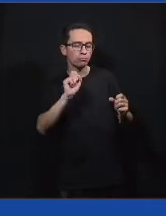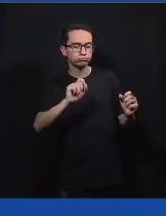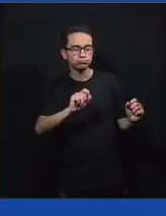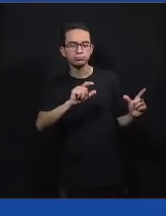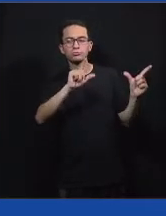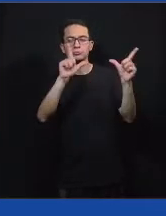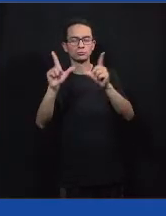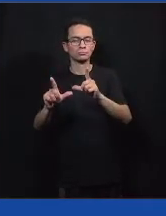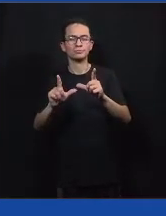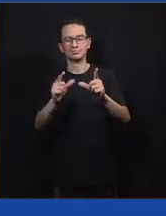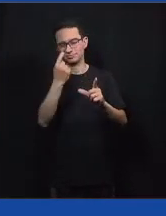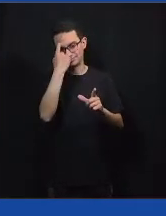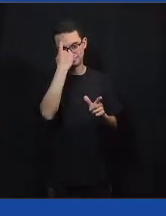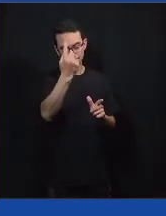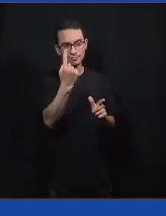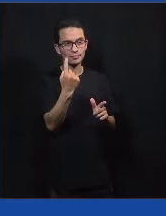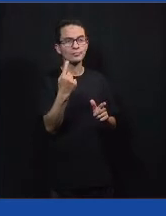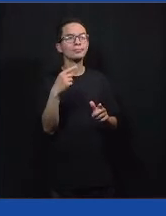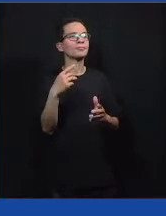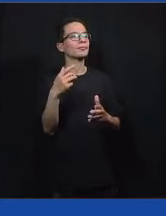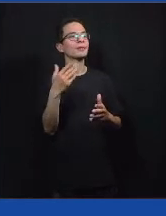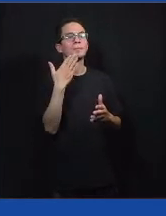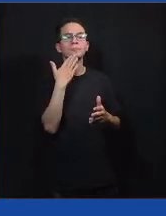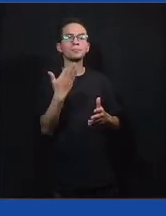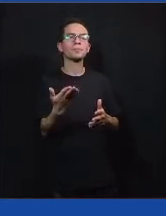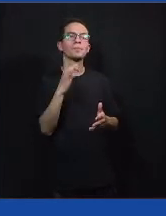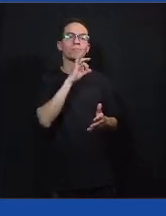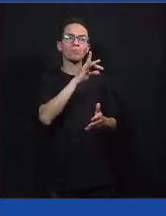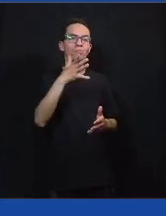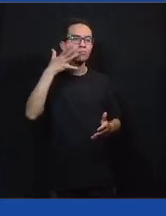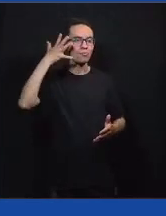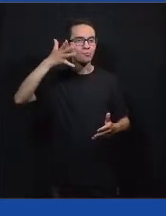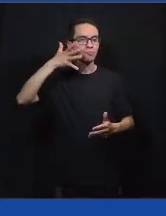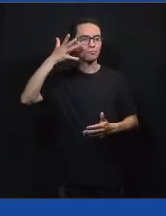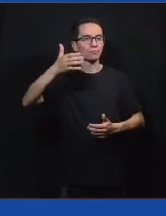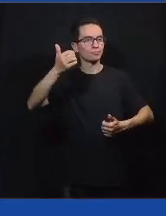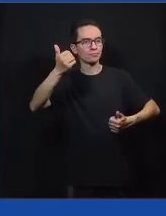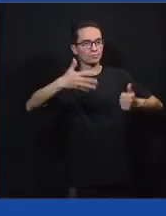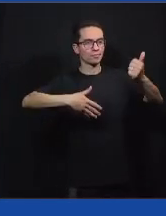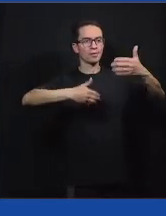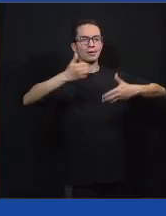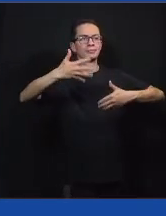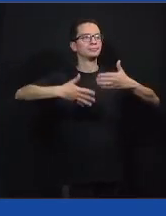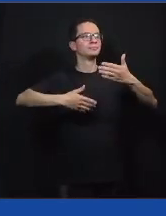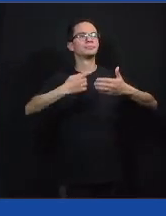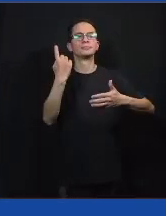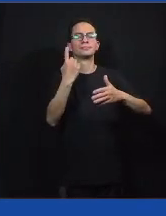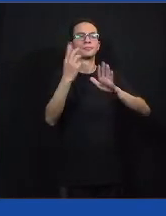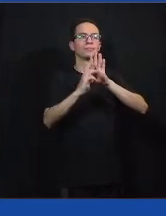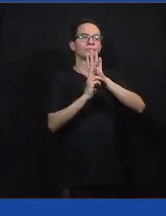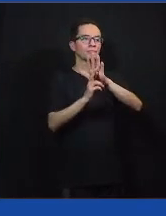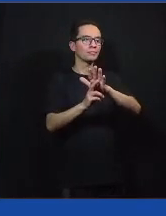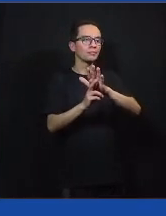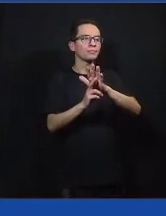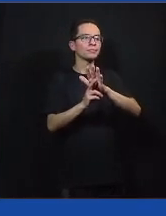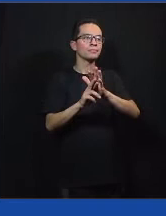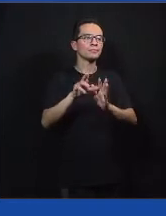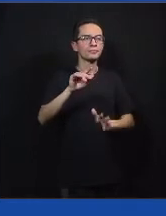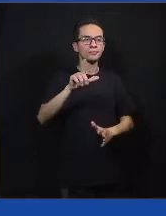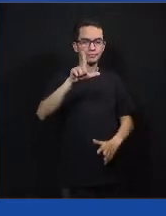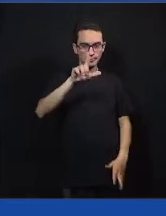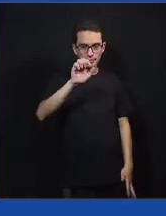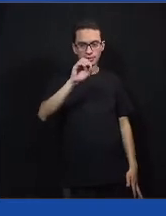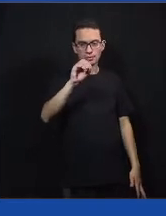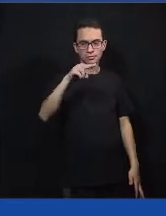passar a bola para os meus colegas e queria convidar primeiro para se apresentar o Leonel Luz, que foi inclusive